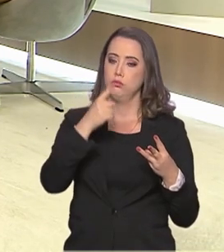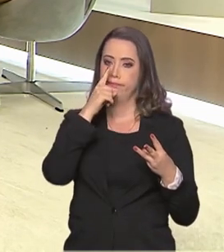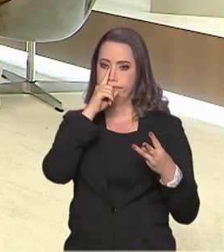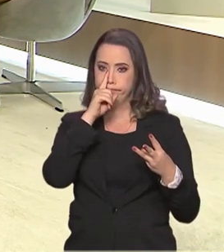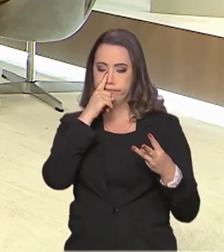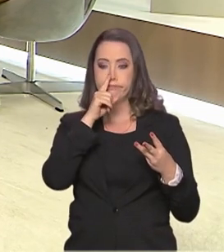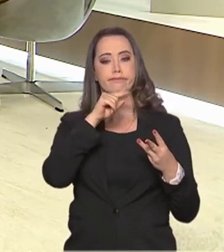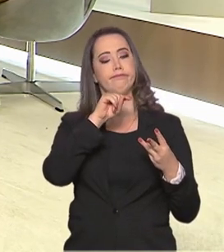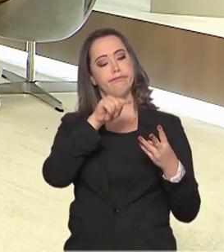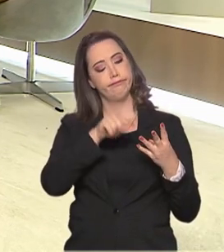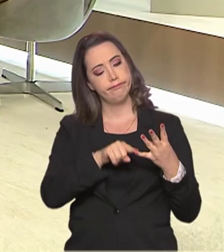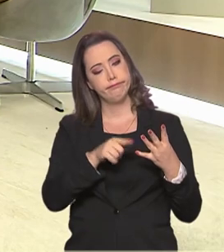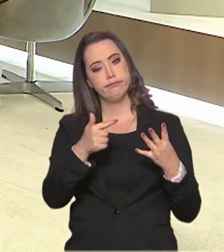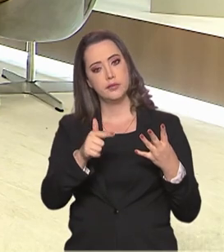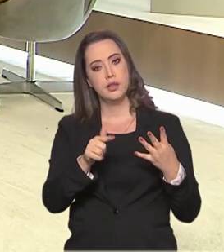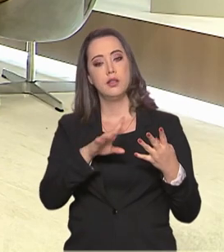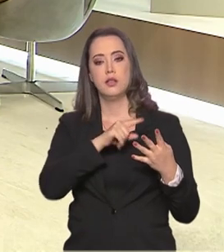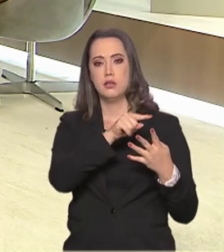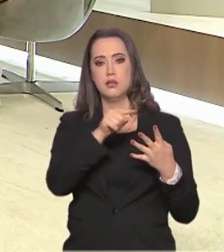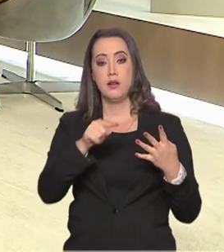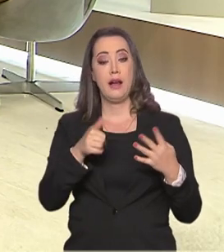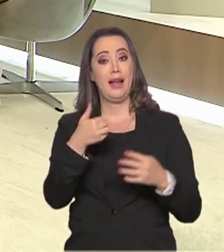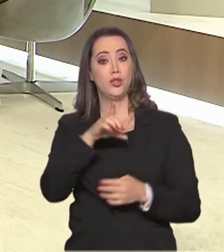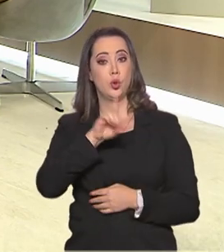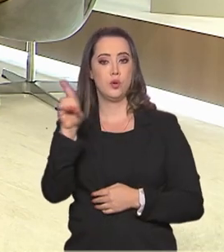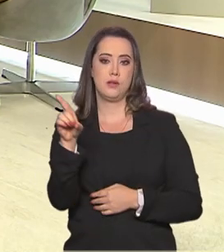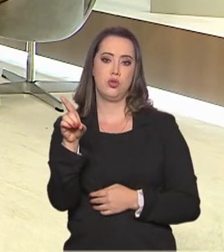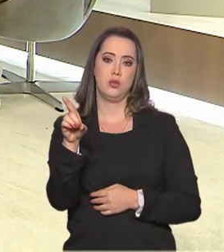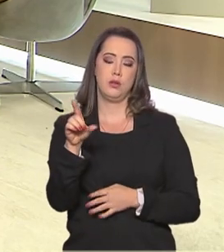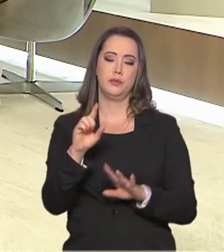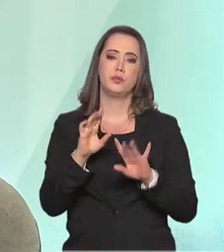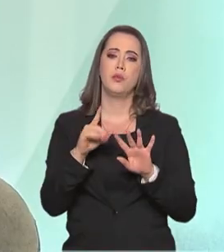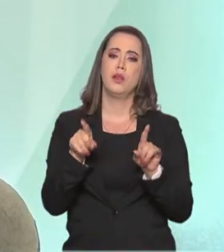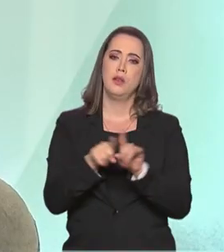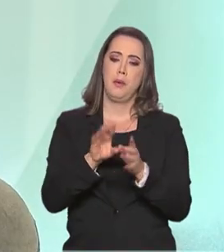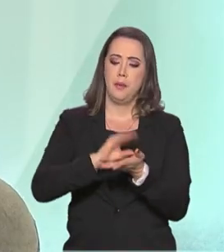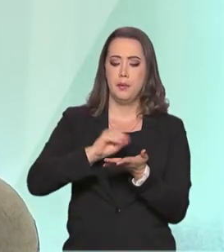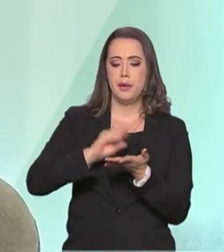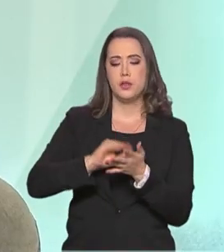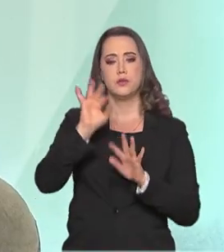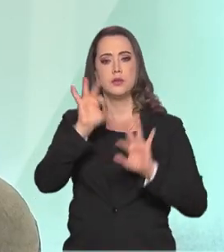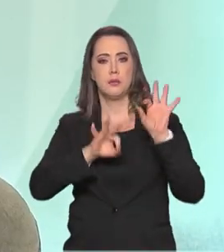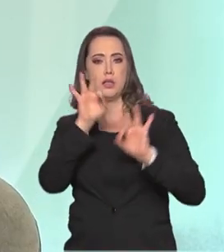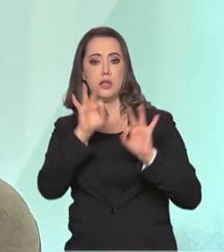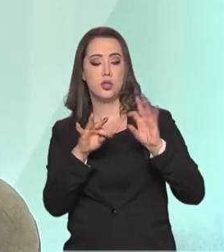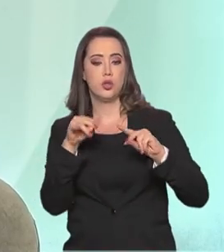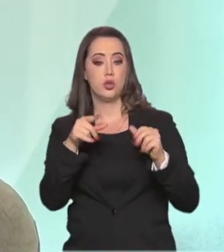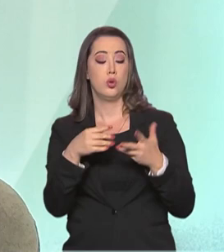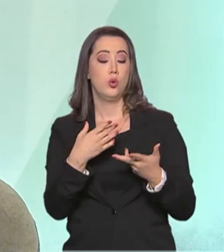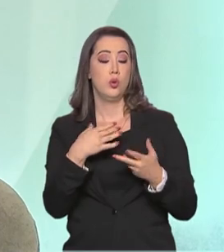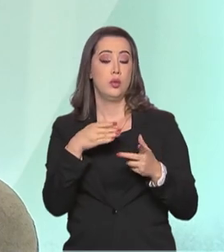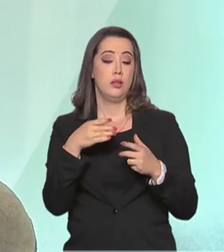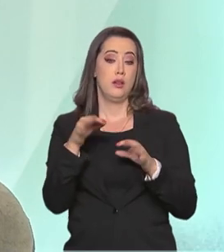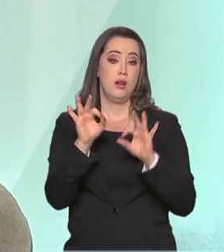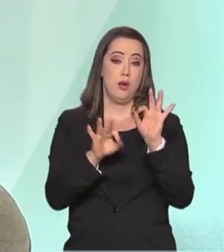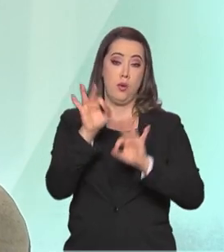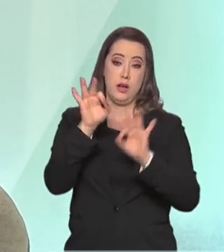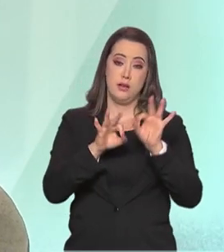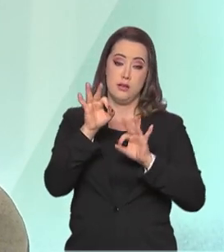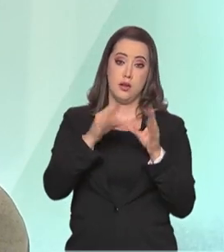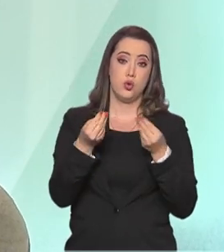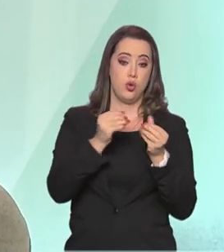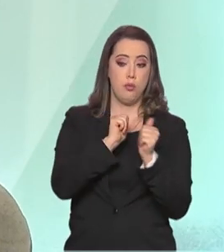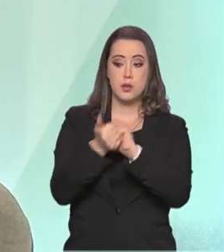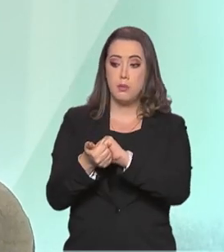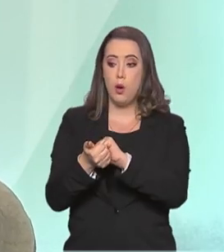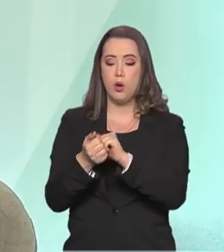desenha todo o seu planejamento de onde você vai estar e em que competição você vai estar acompanhando que modalidade. Então,